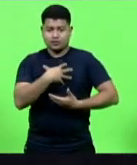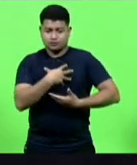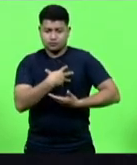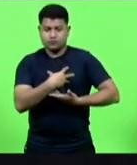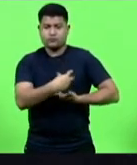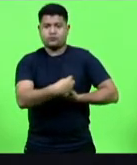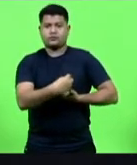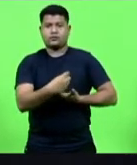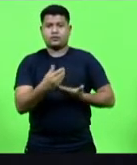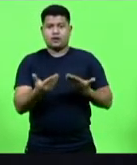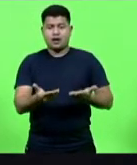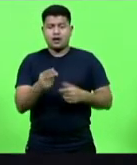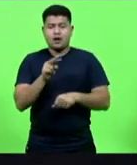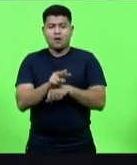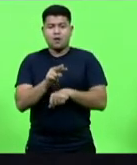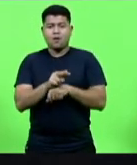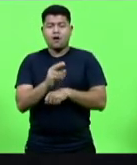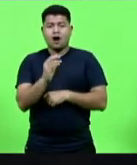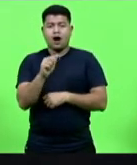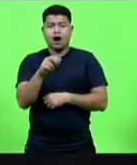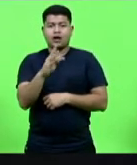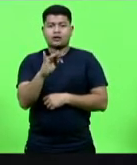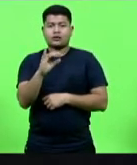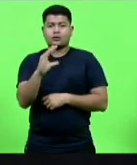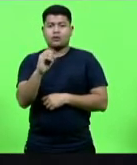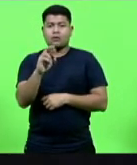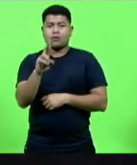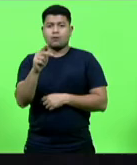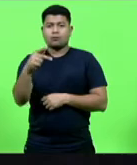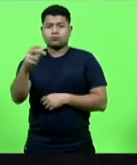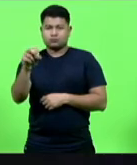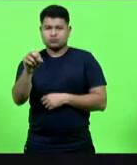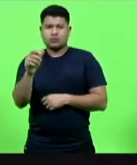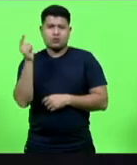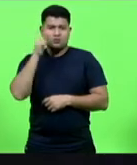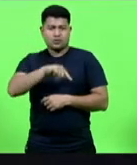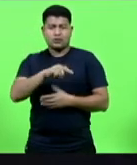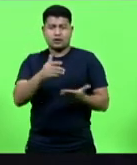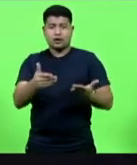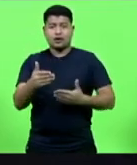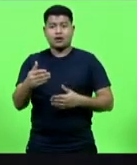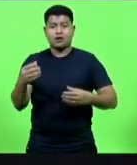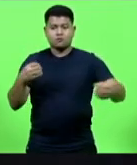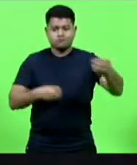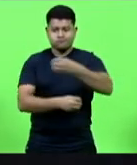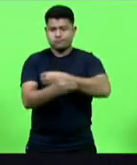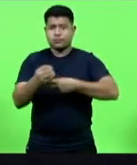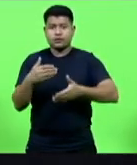proteger e criar vacinas mais eficazes, mais contundentes contra